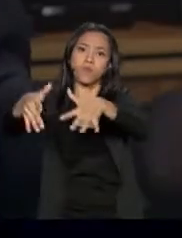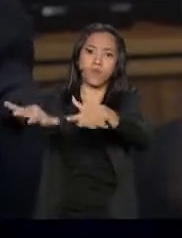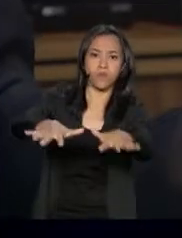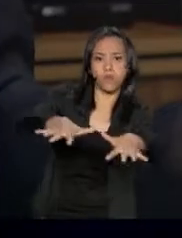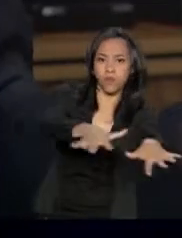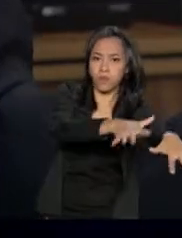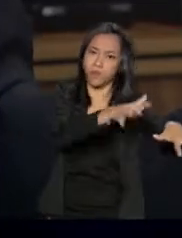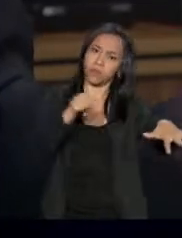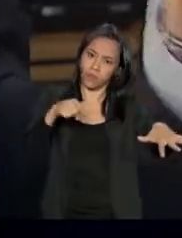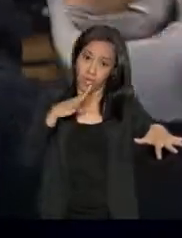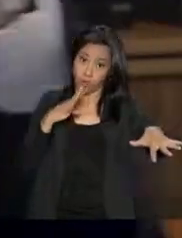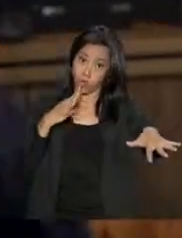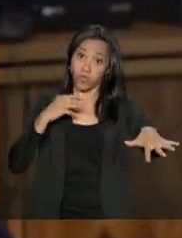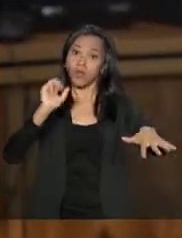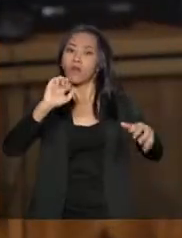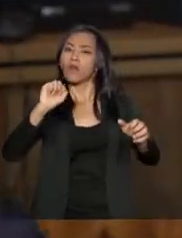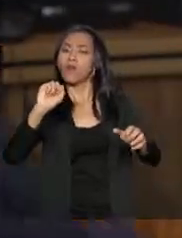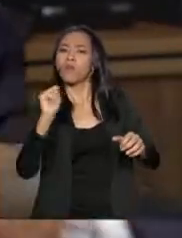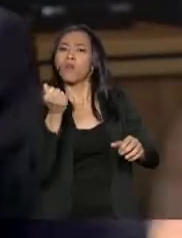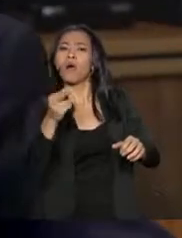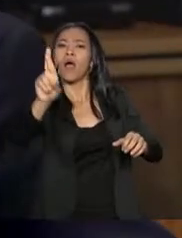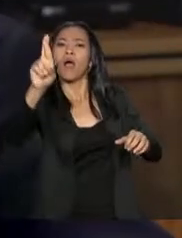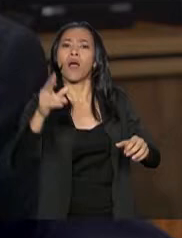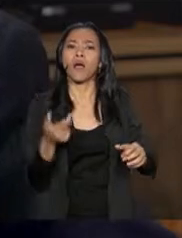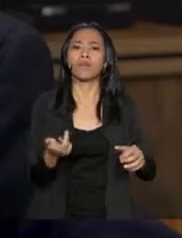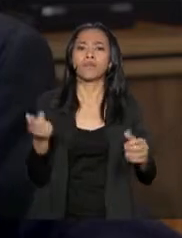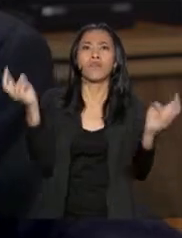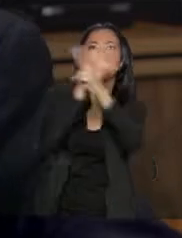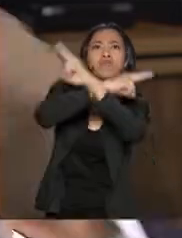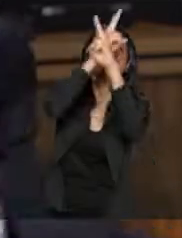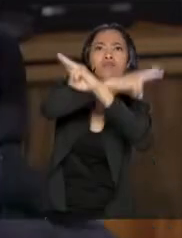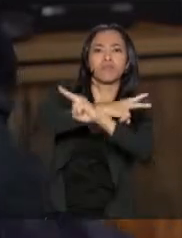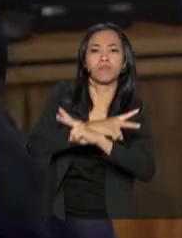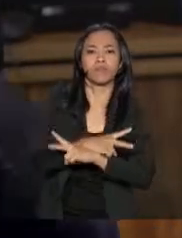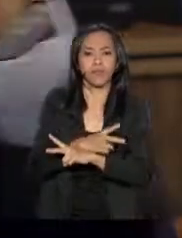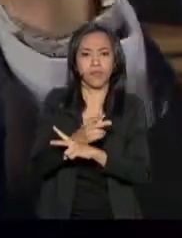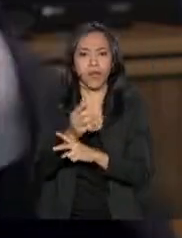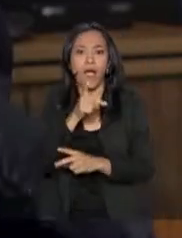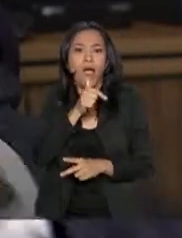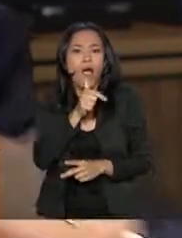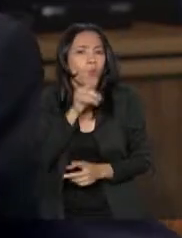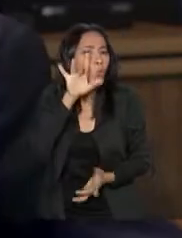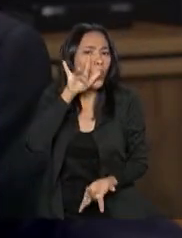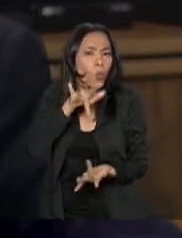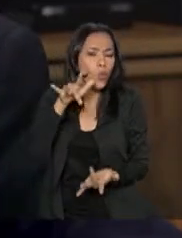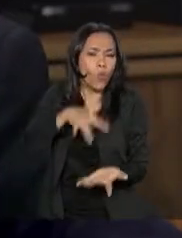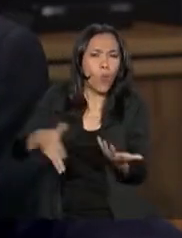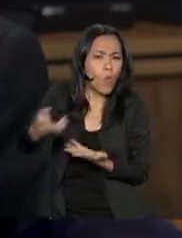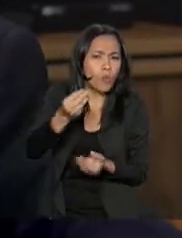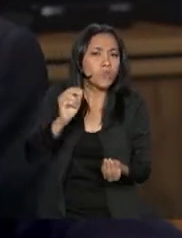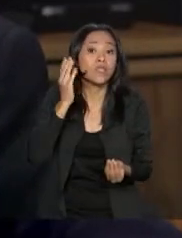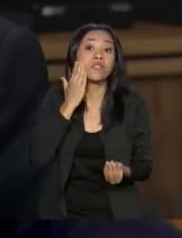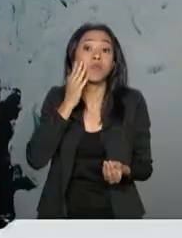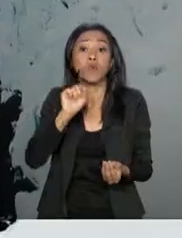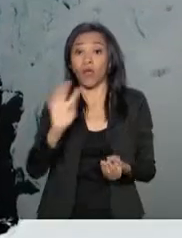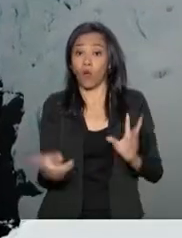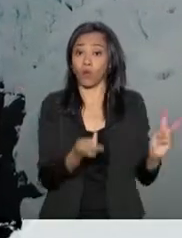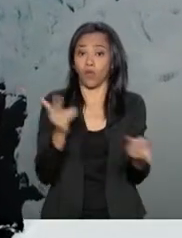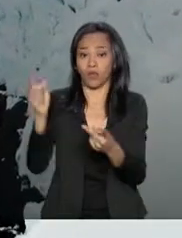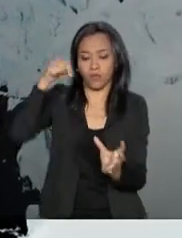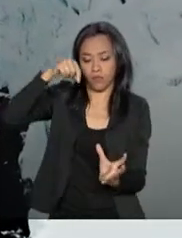entre o ar, a água e o solo, nós precisamos conhecer o que ocorre em cada região do planeta.